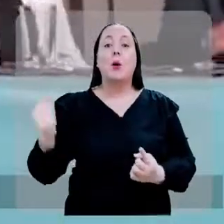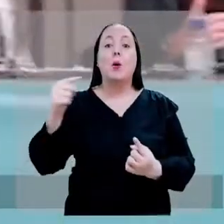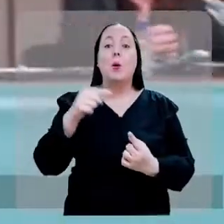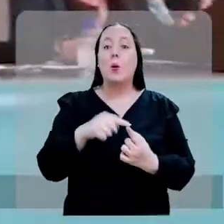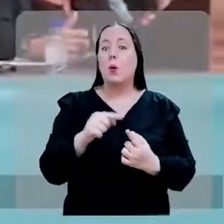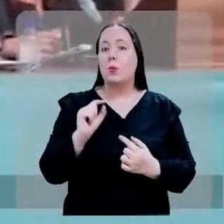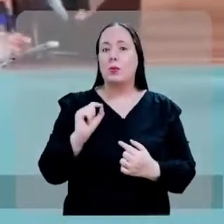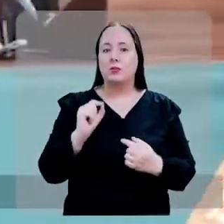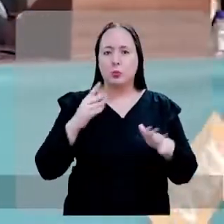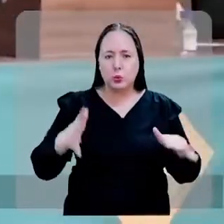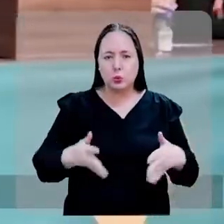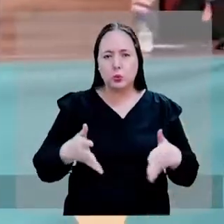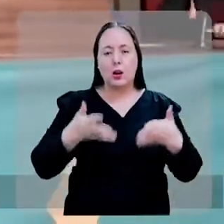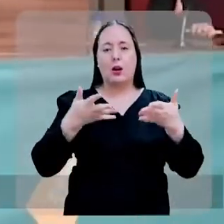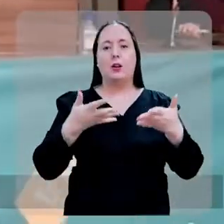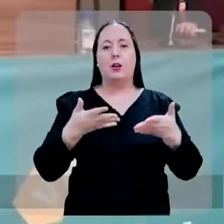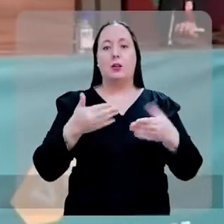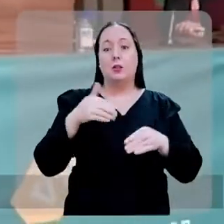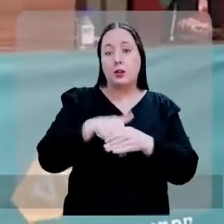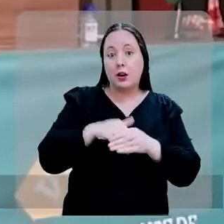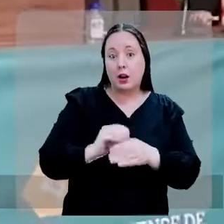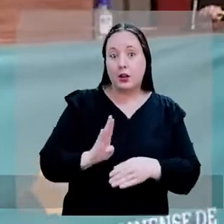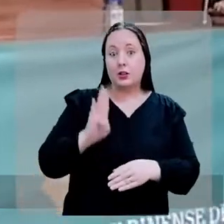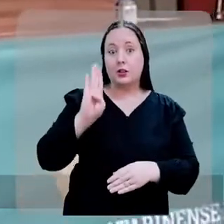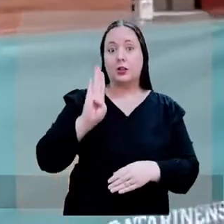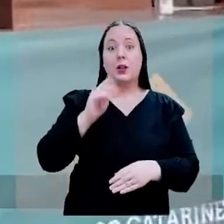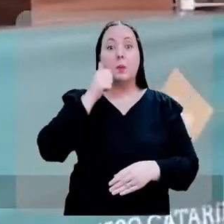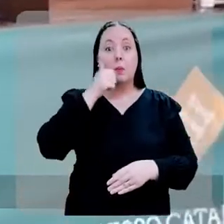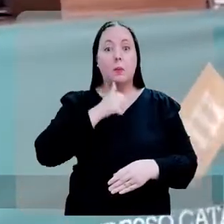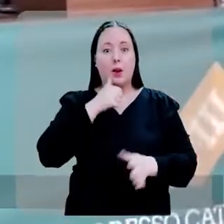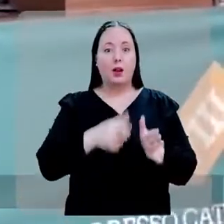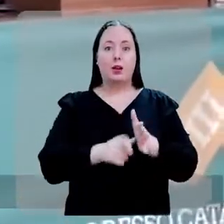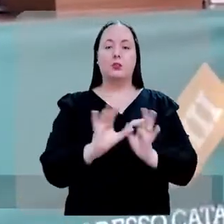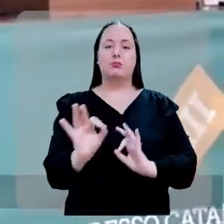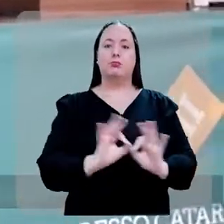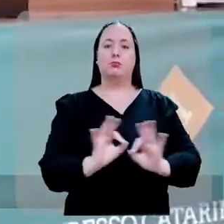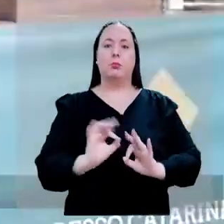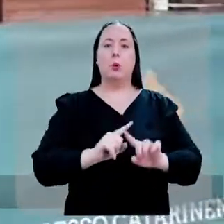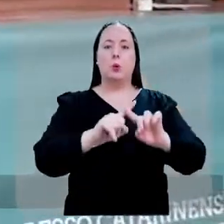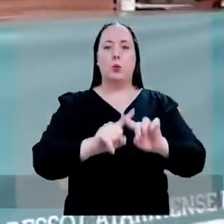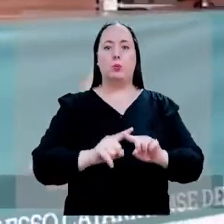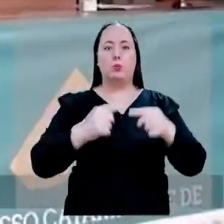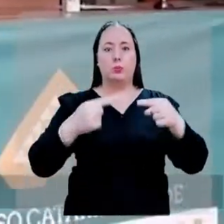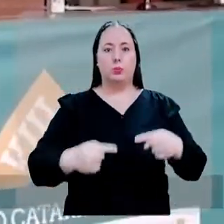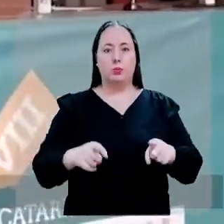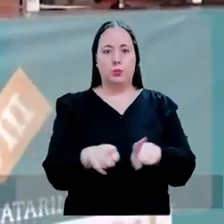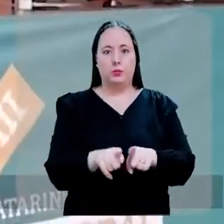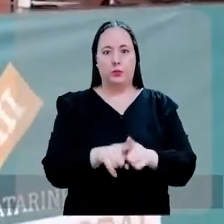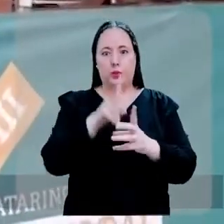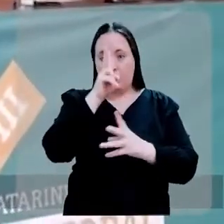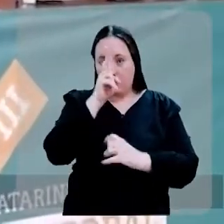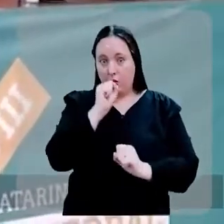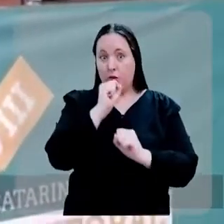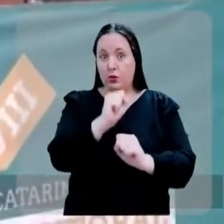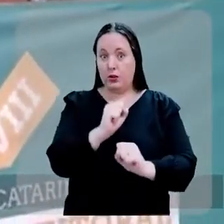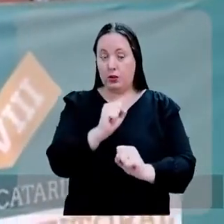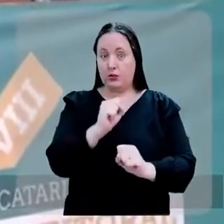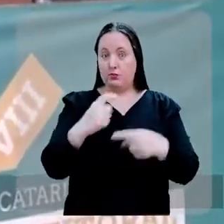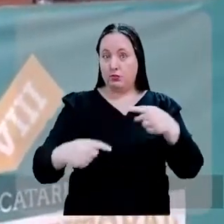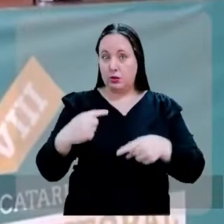iniciativa tem como objetivo promover candidaturas femininas planejadas, competitivas e